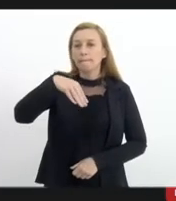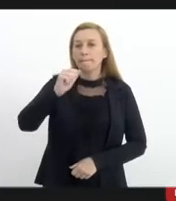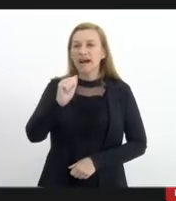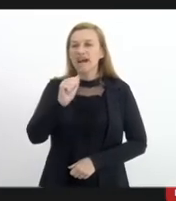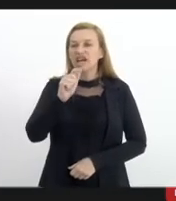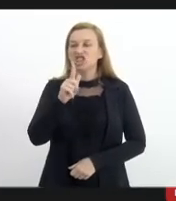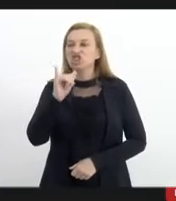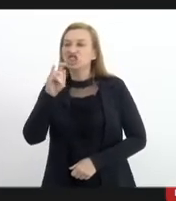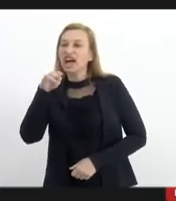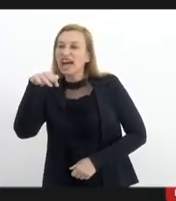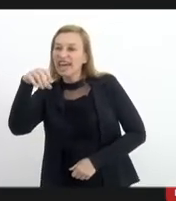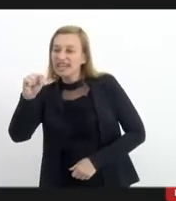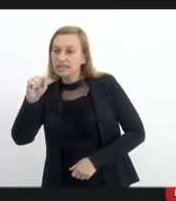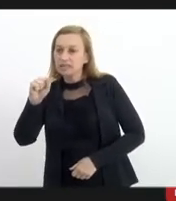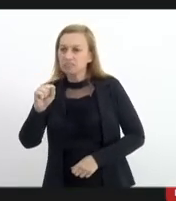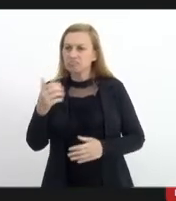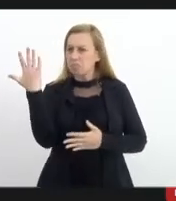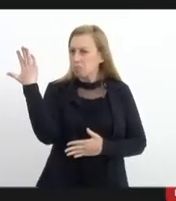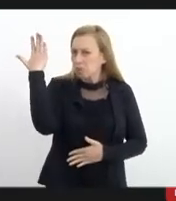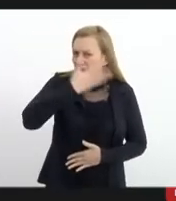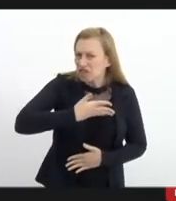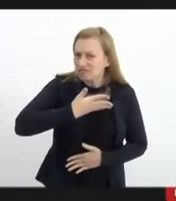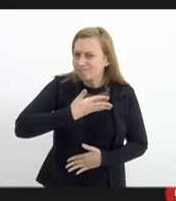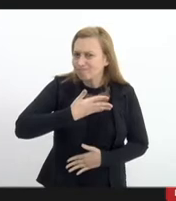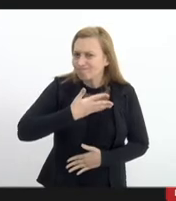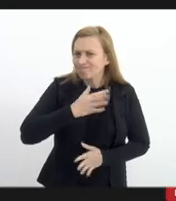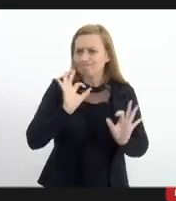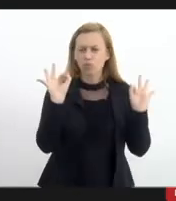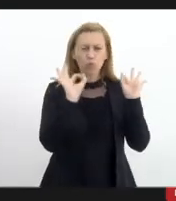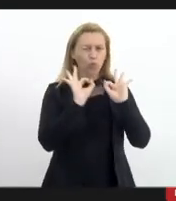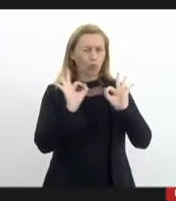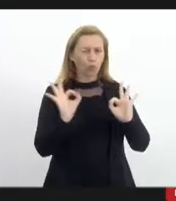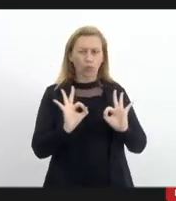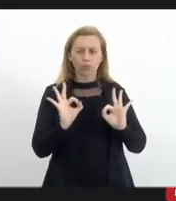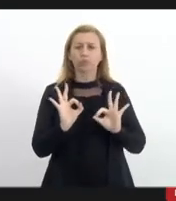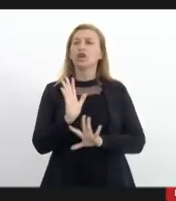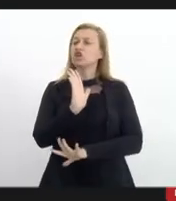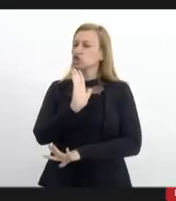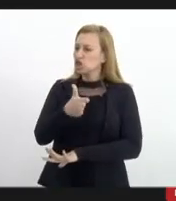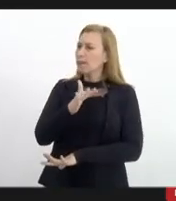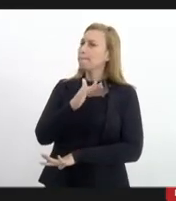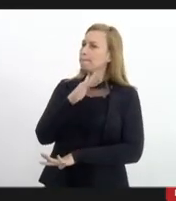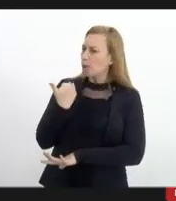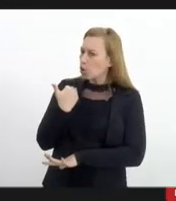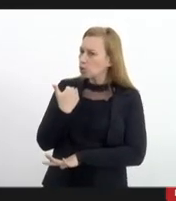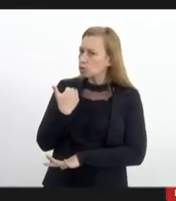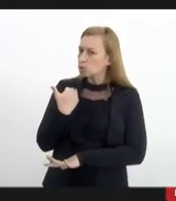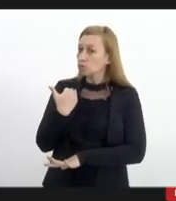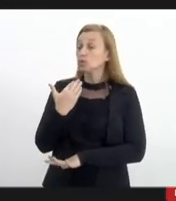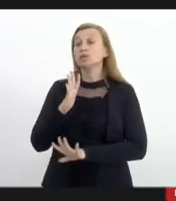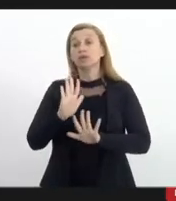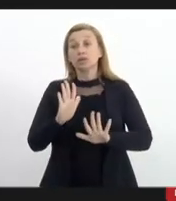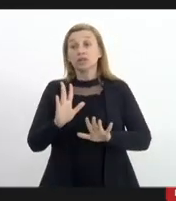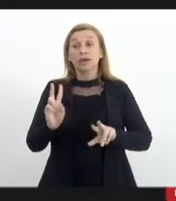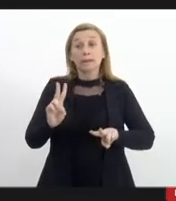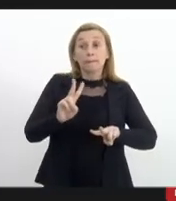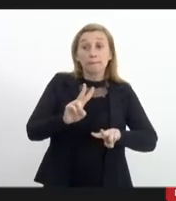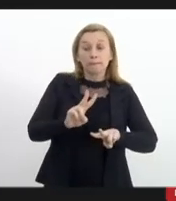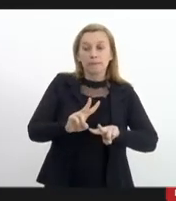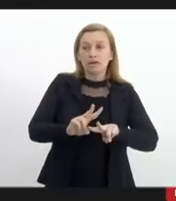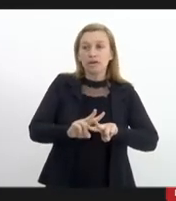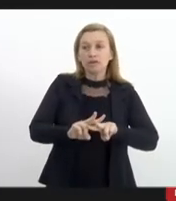de marginais sem provar então já foram mortos ao invés de presos